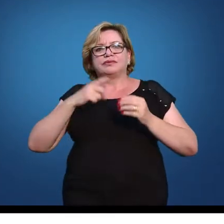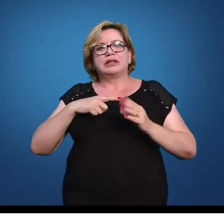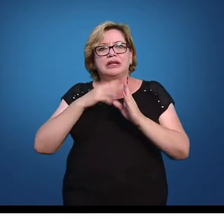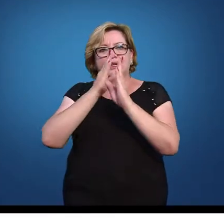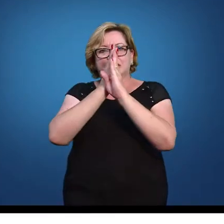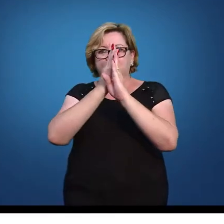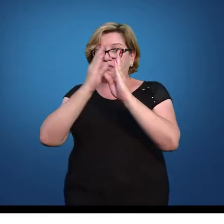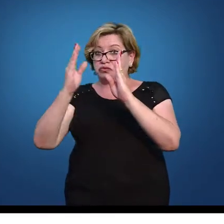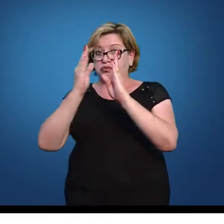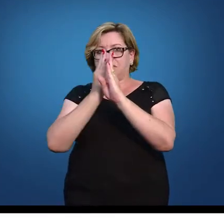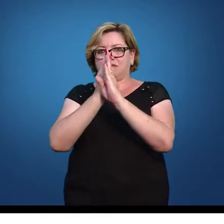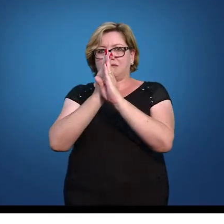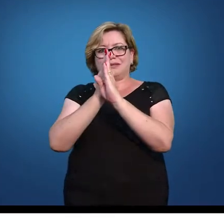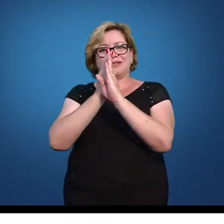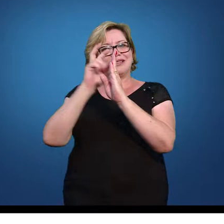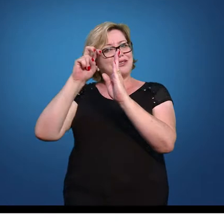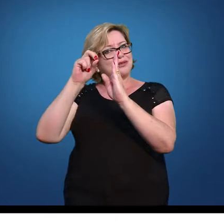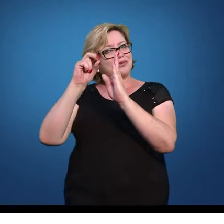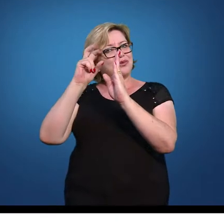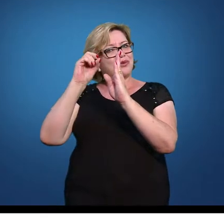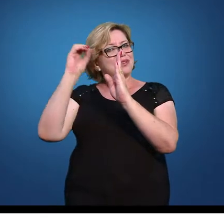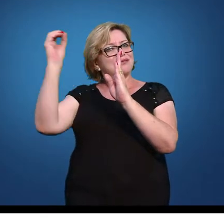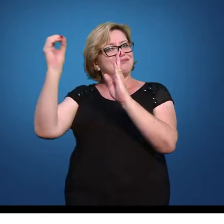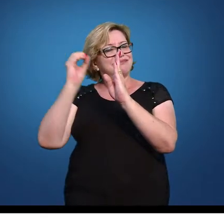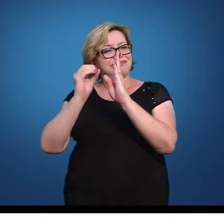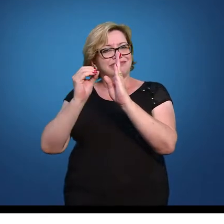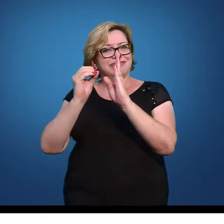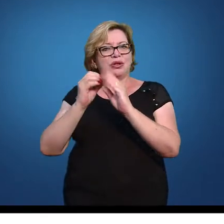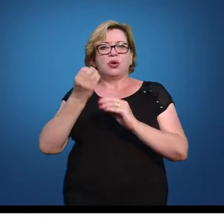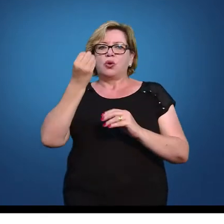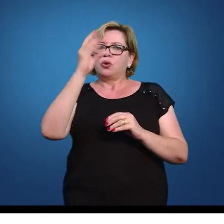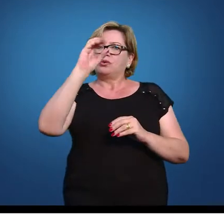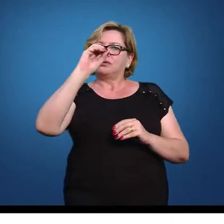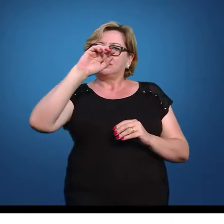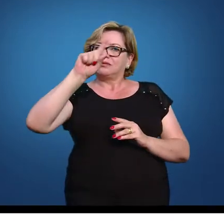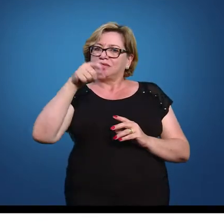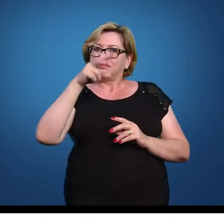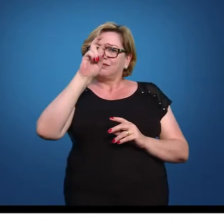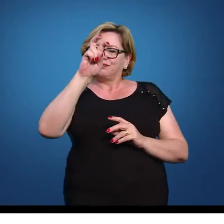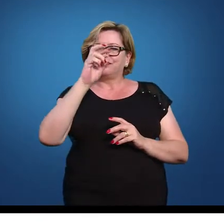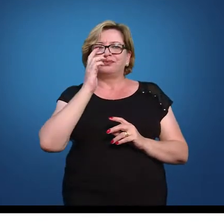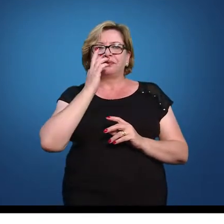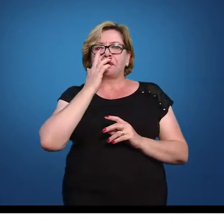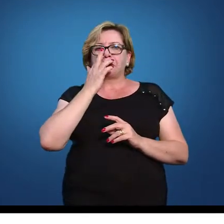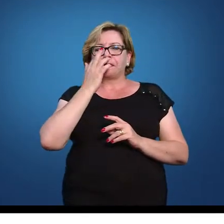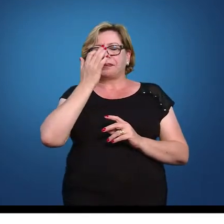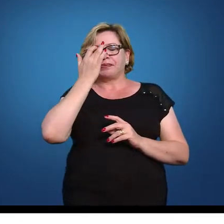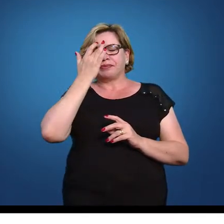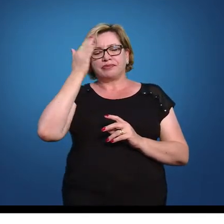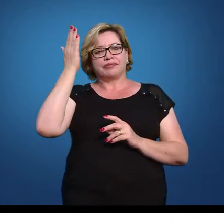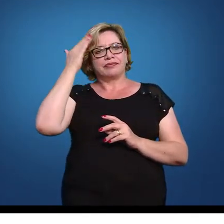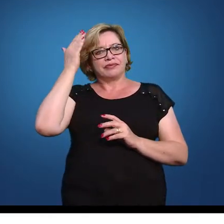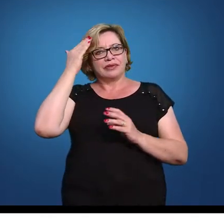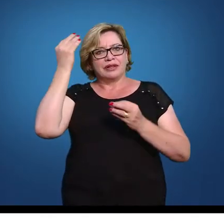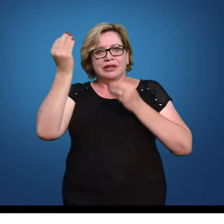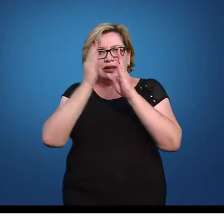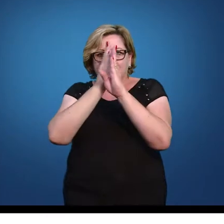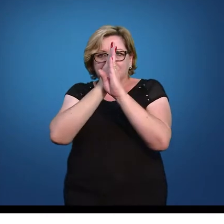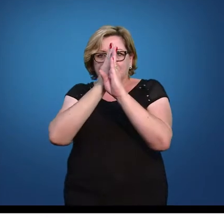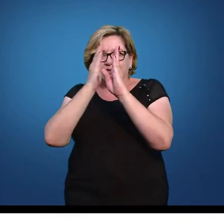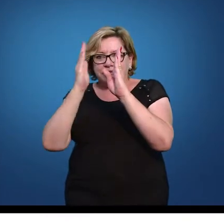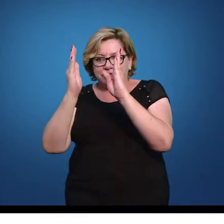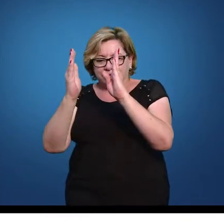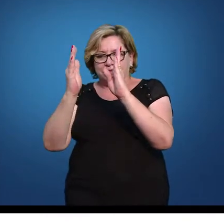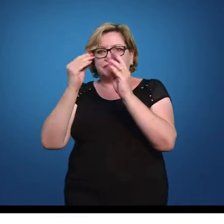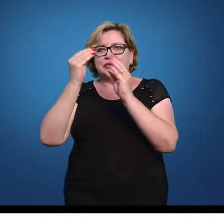50%, ou 0,5 que a está usando em decimão. Então, eu sei exatamente que a metade